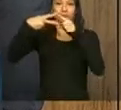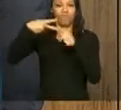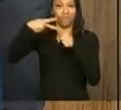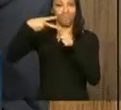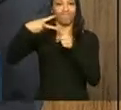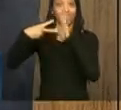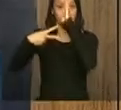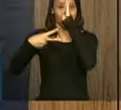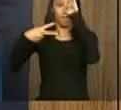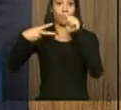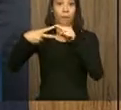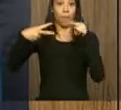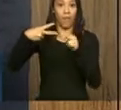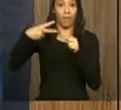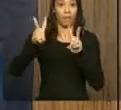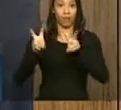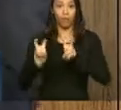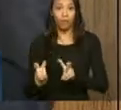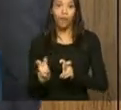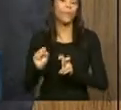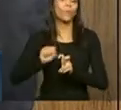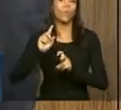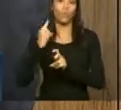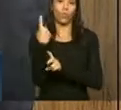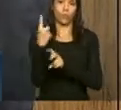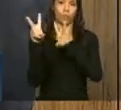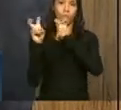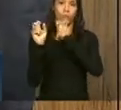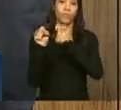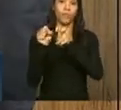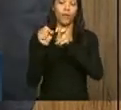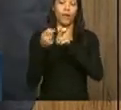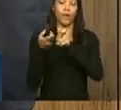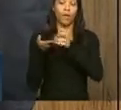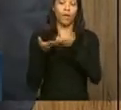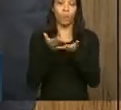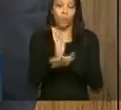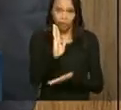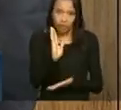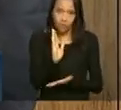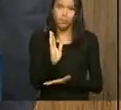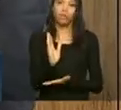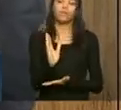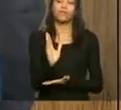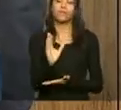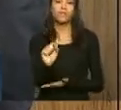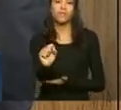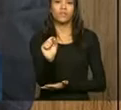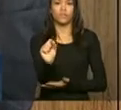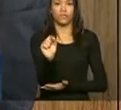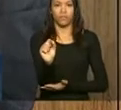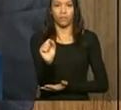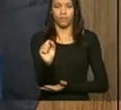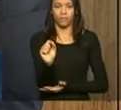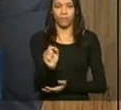Um é a aprovação,